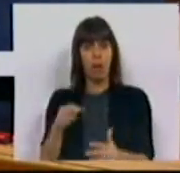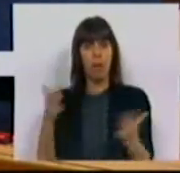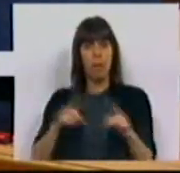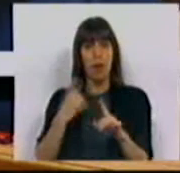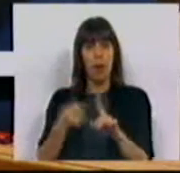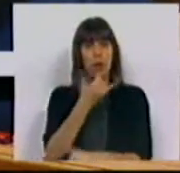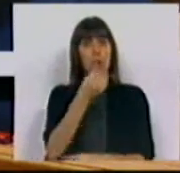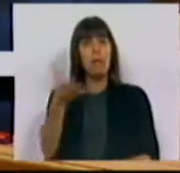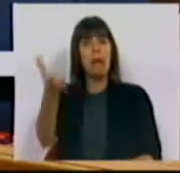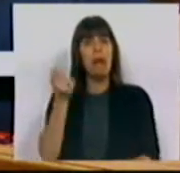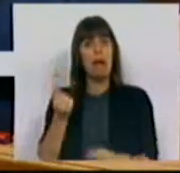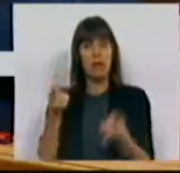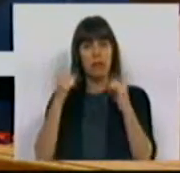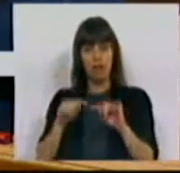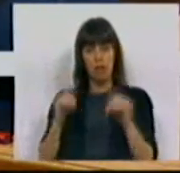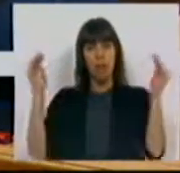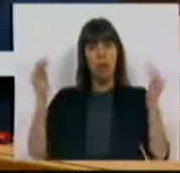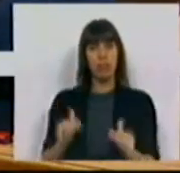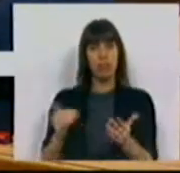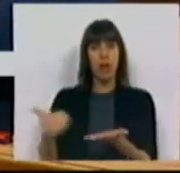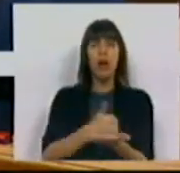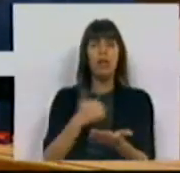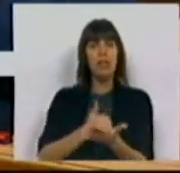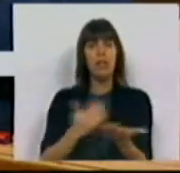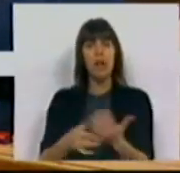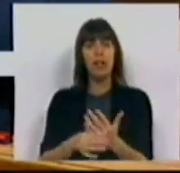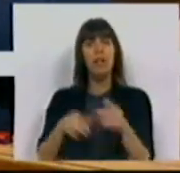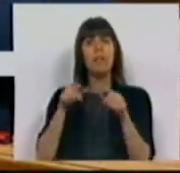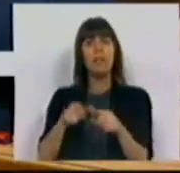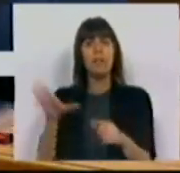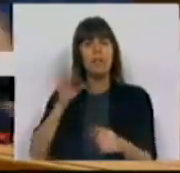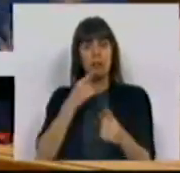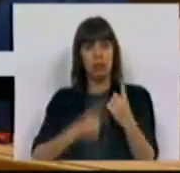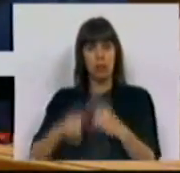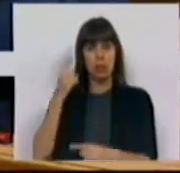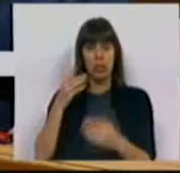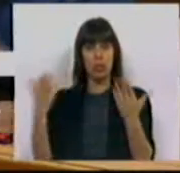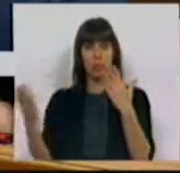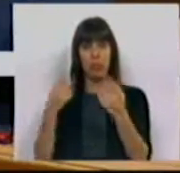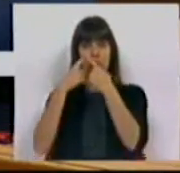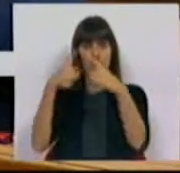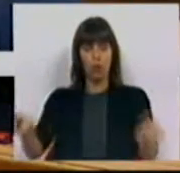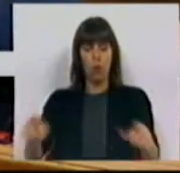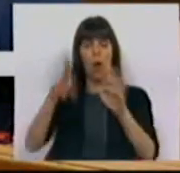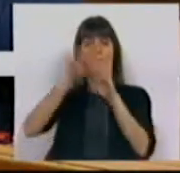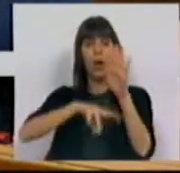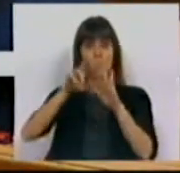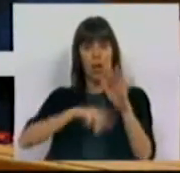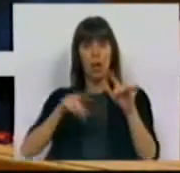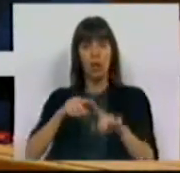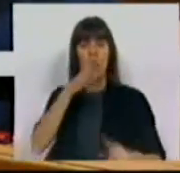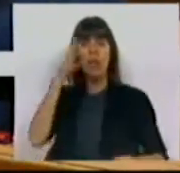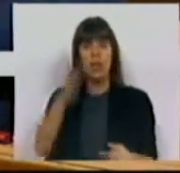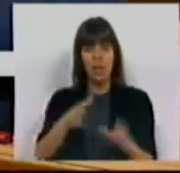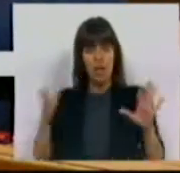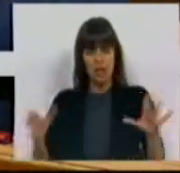em 2015 e também temos uma diminuição da receita. Ora, isto é tanto mais esquisito que entra em contradição com o relatório, onde